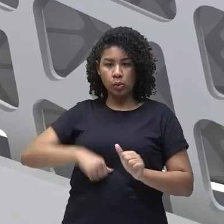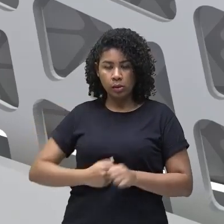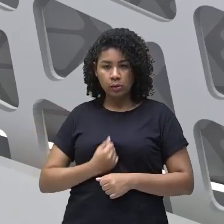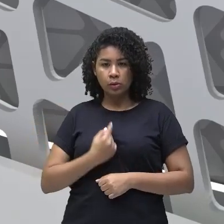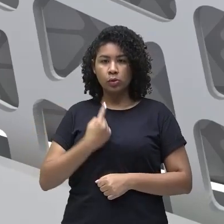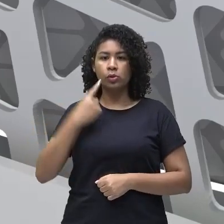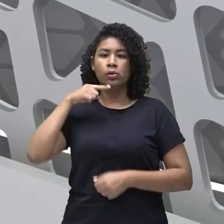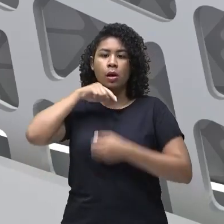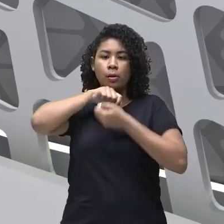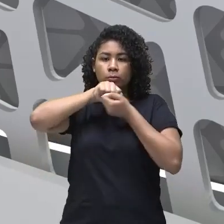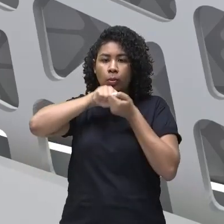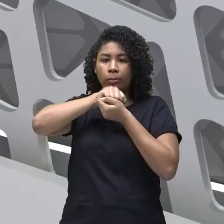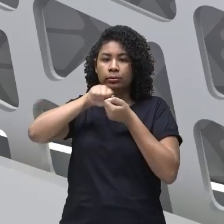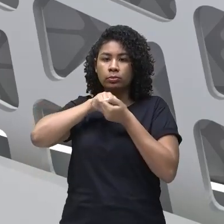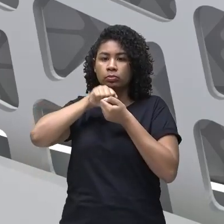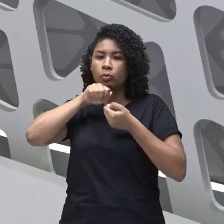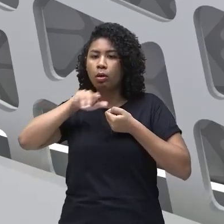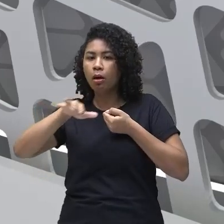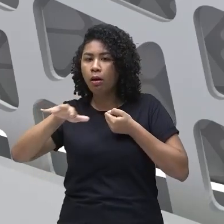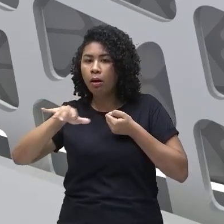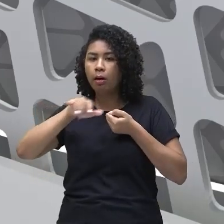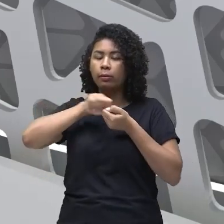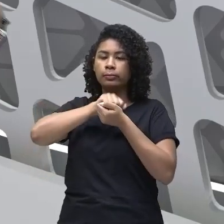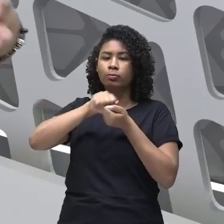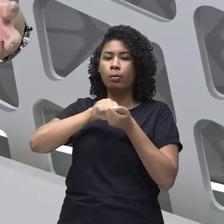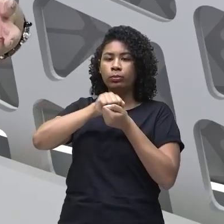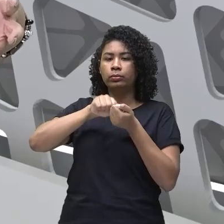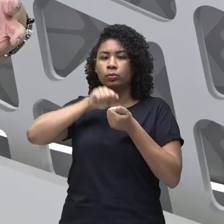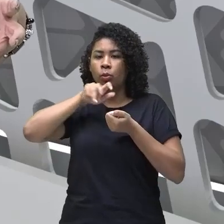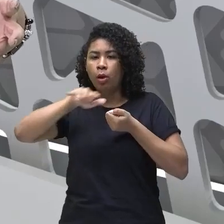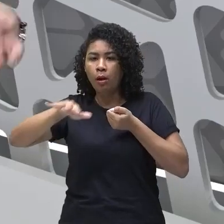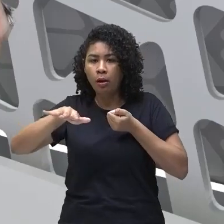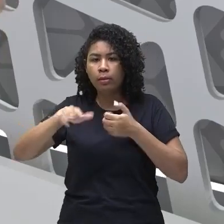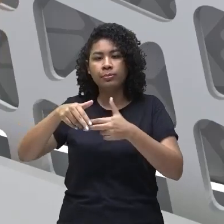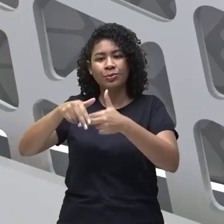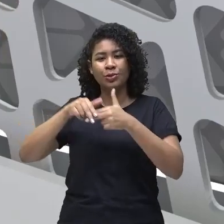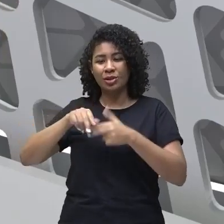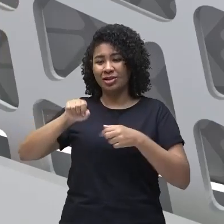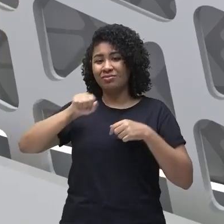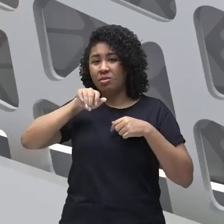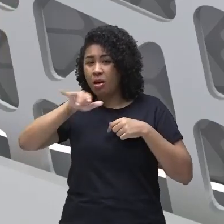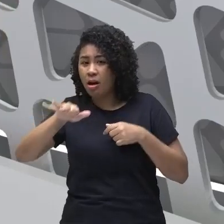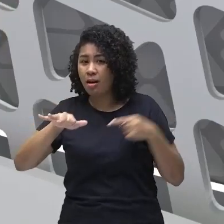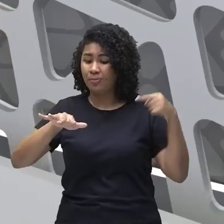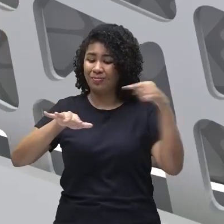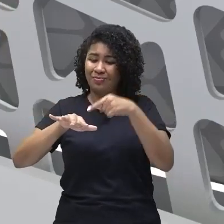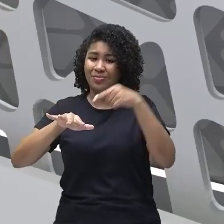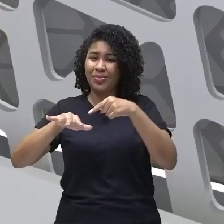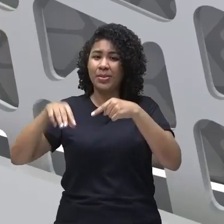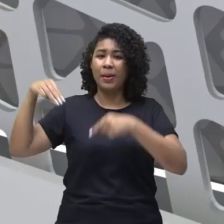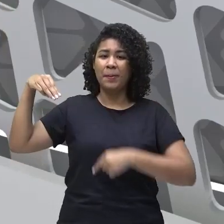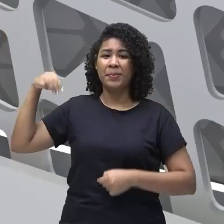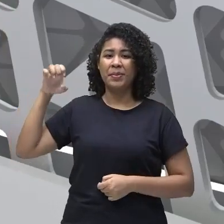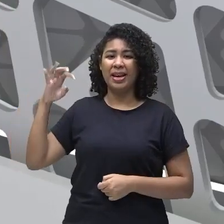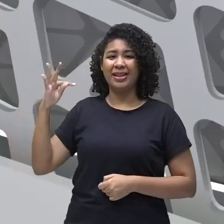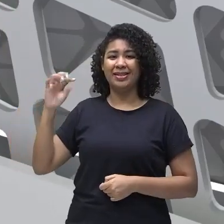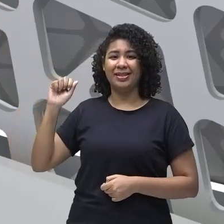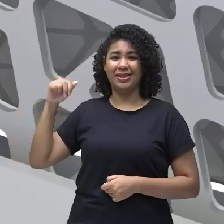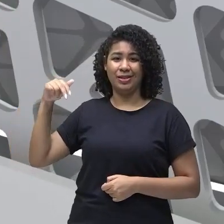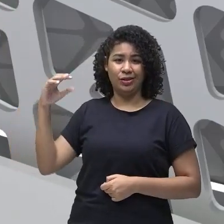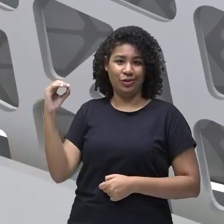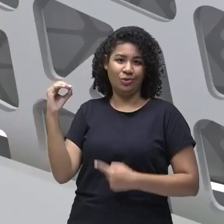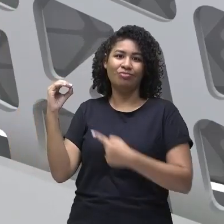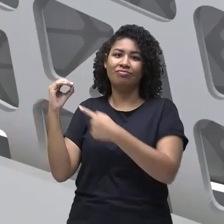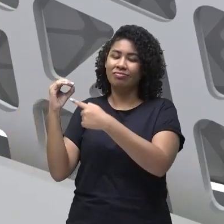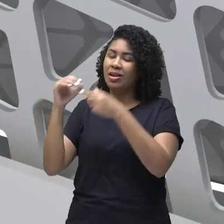e alguns cientistas já verificaram que em grandes fazendas a quantidade de metano produzido é enorme.